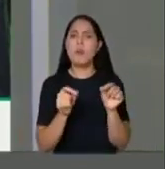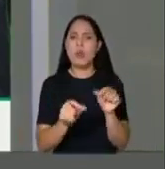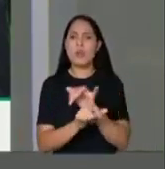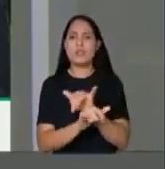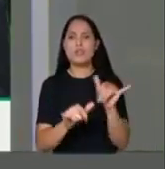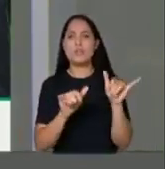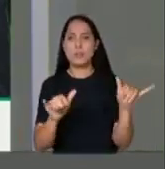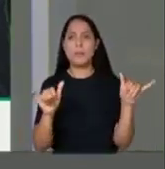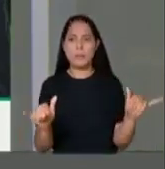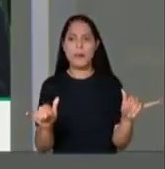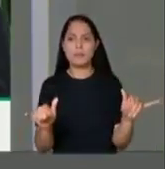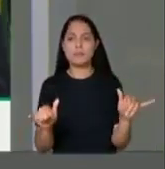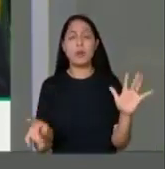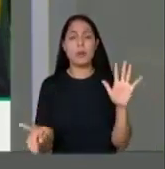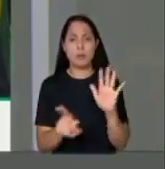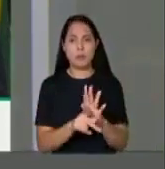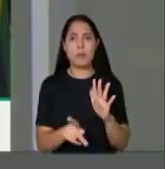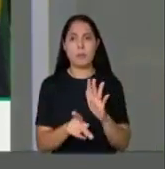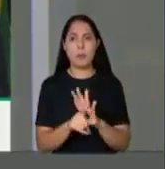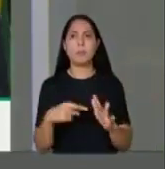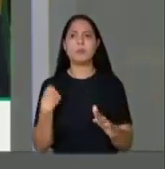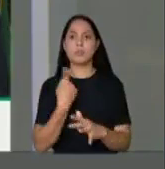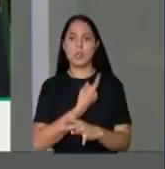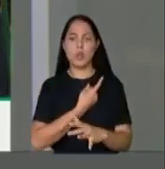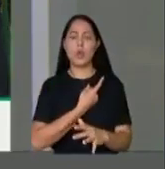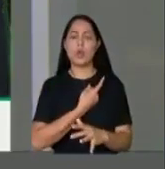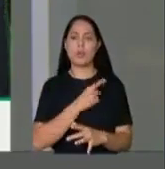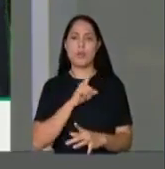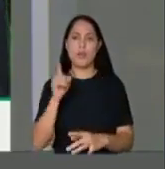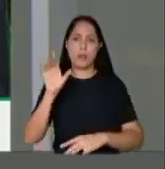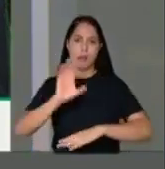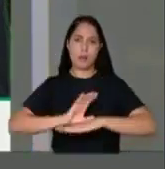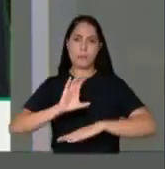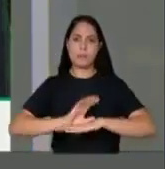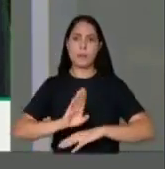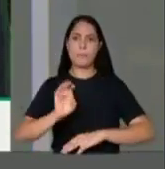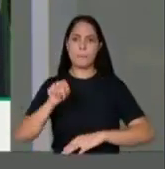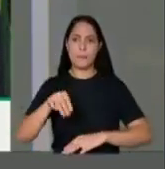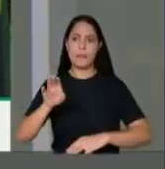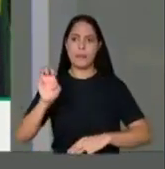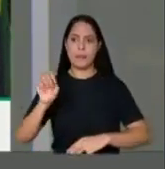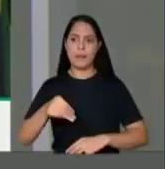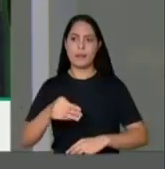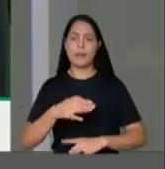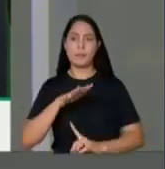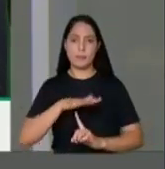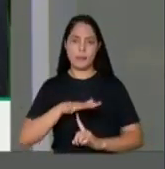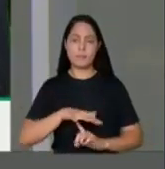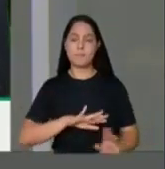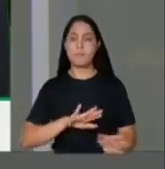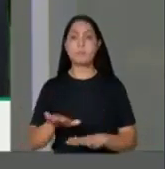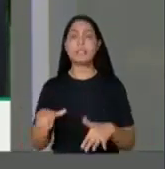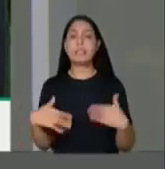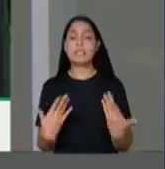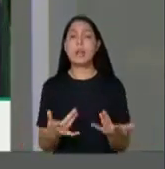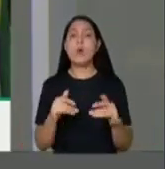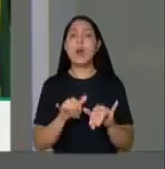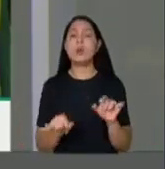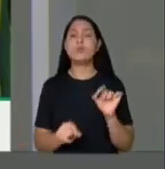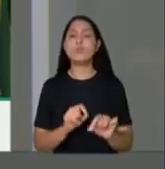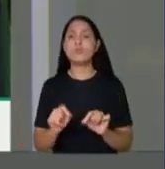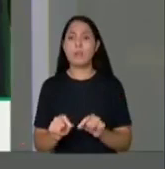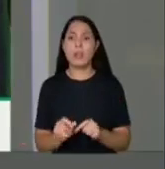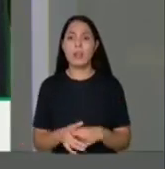divulgação de pacotes turísticos para a nossa capital, em Belém do Pará. Então, esse projeto que diz aqui, inclusive, o Sírio de